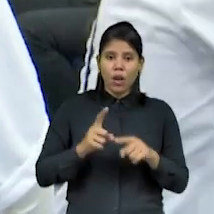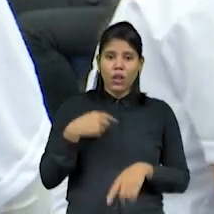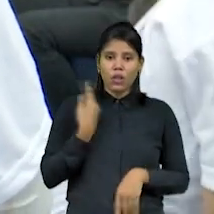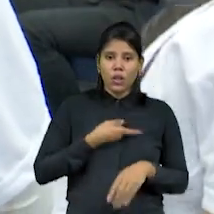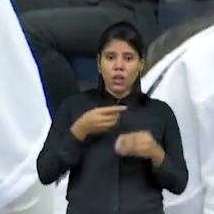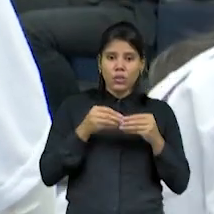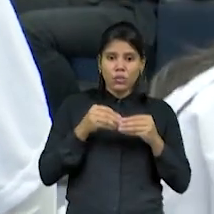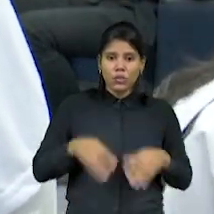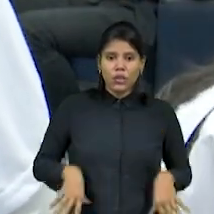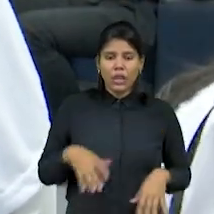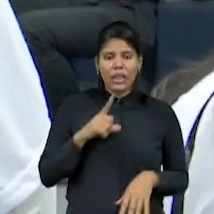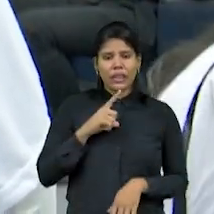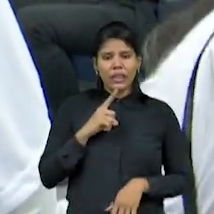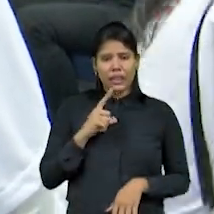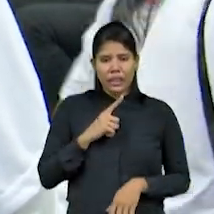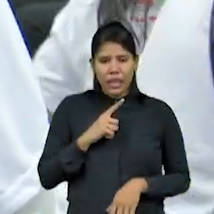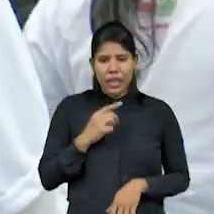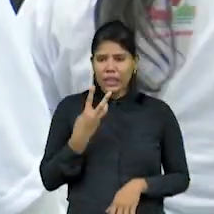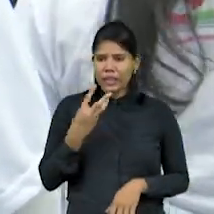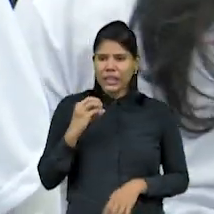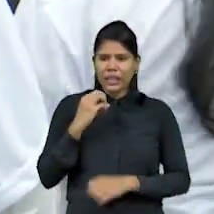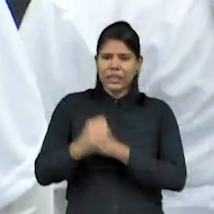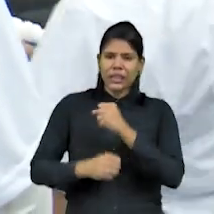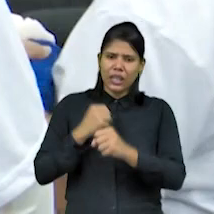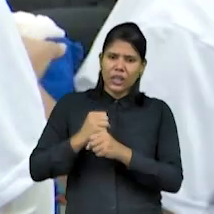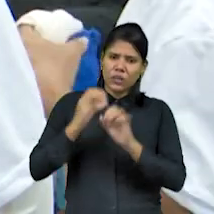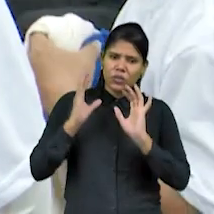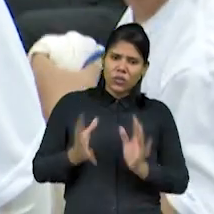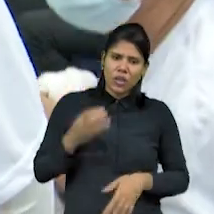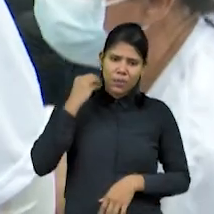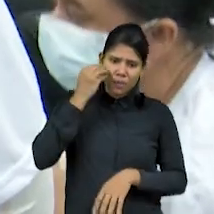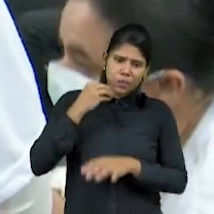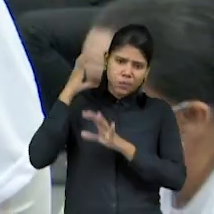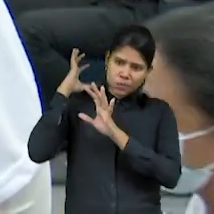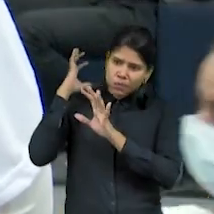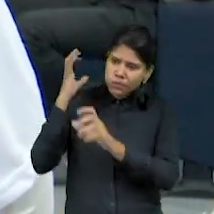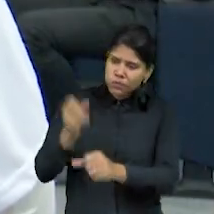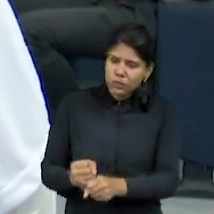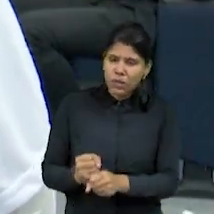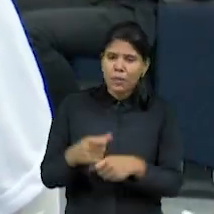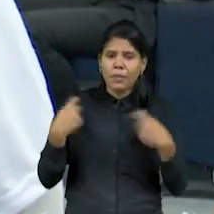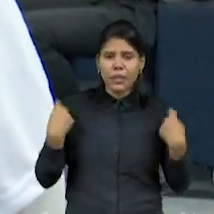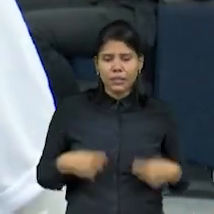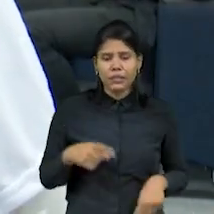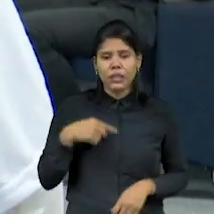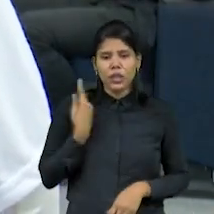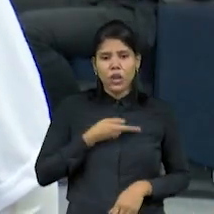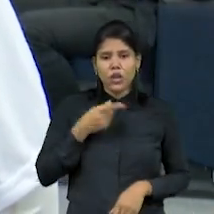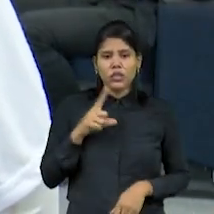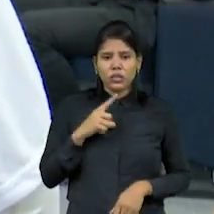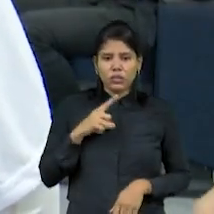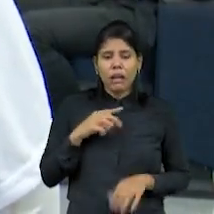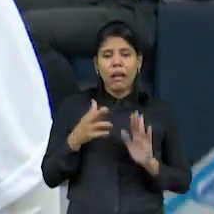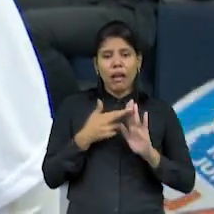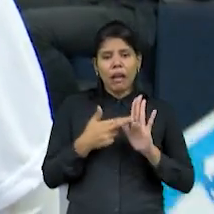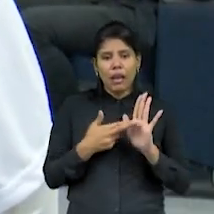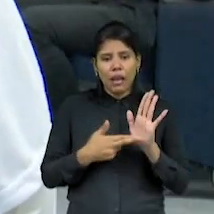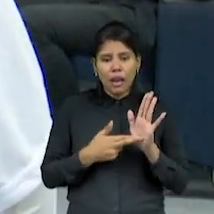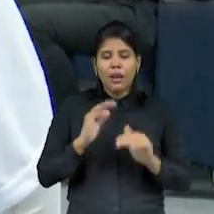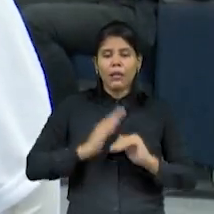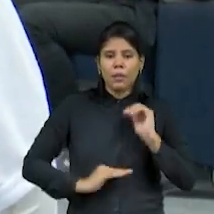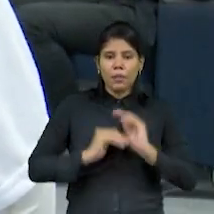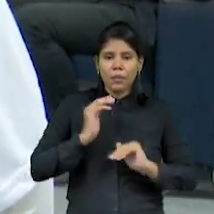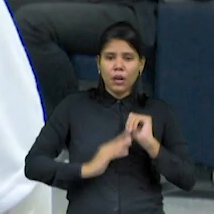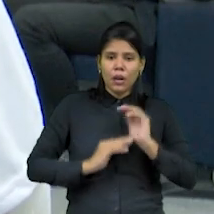30 anos nessa função. Já é mais do que merecida a gente ter essa mudança de regime para